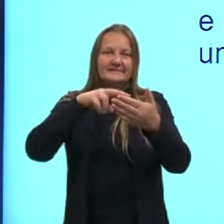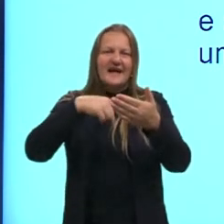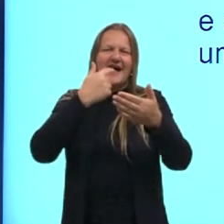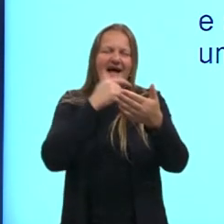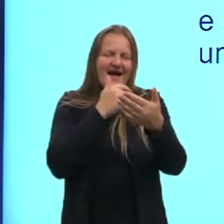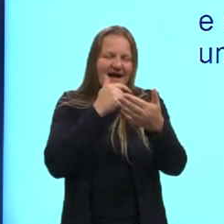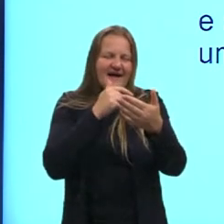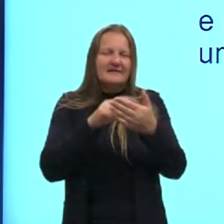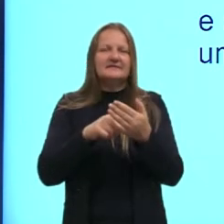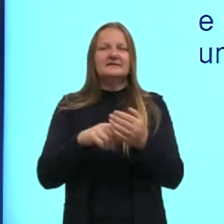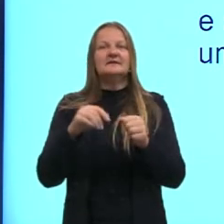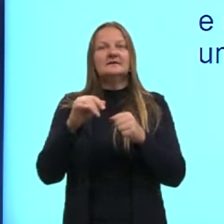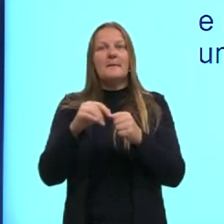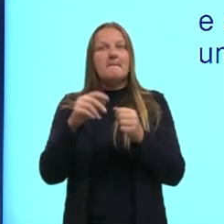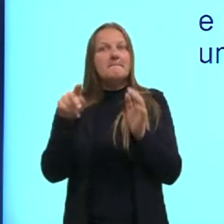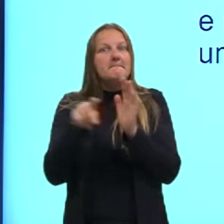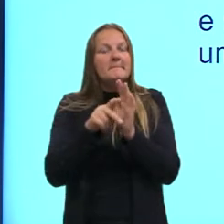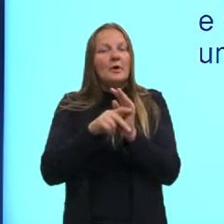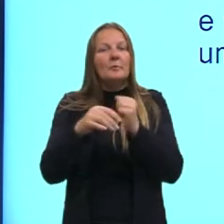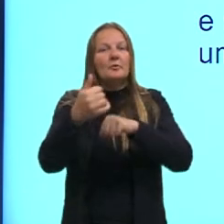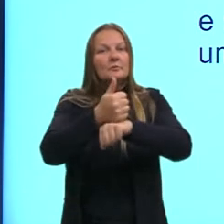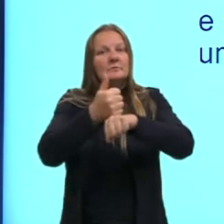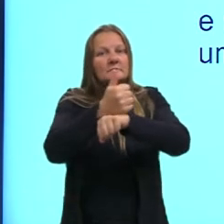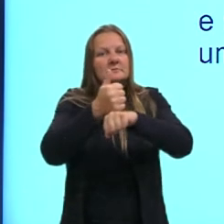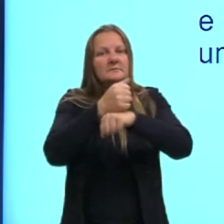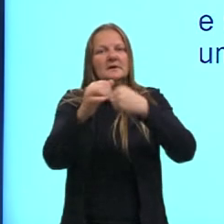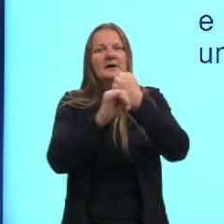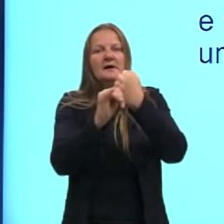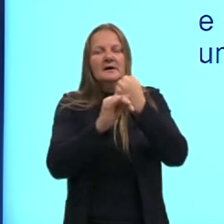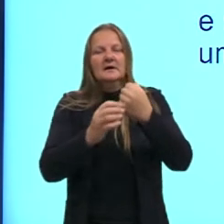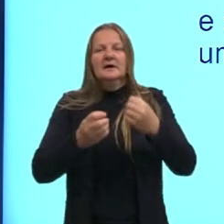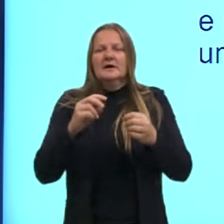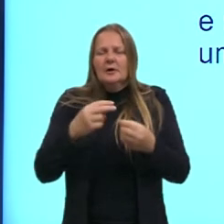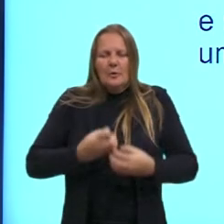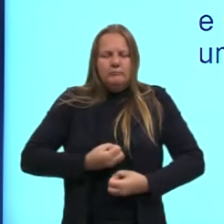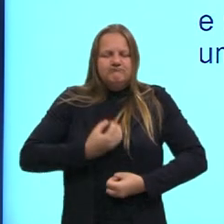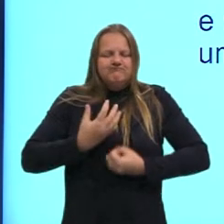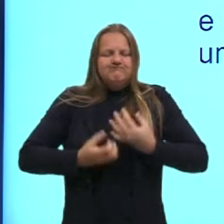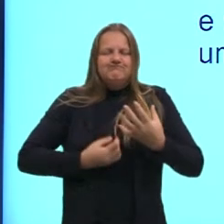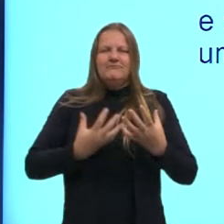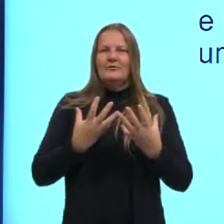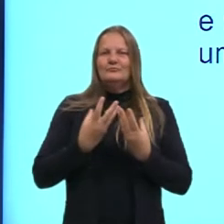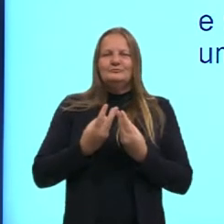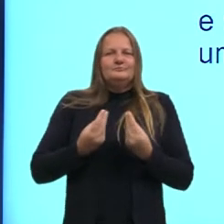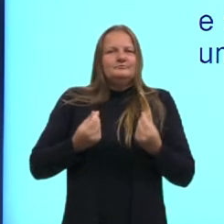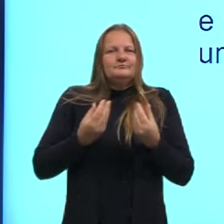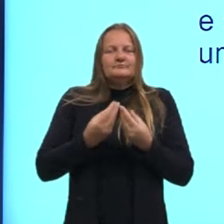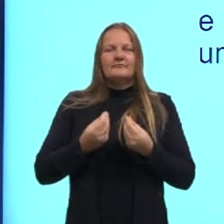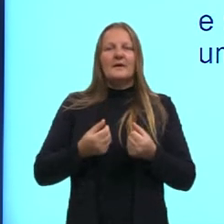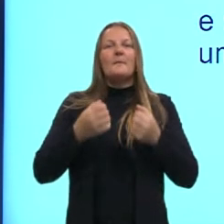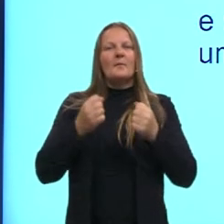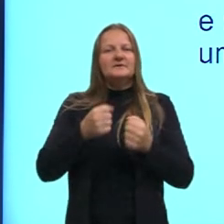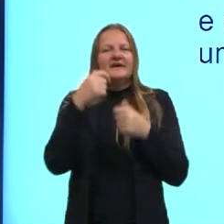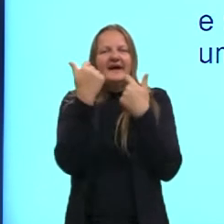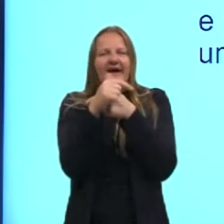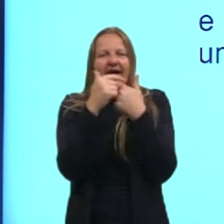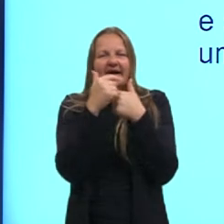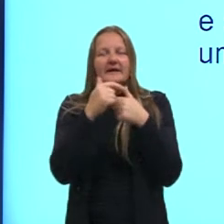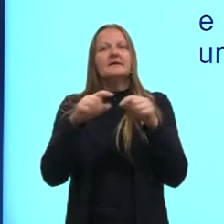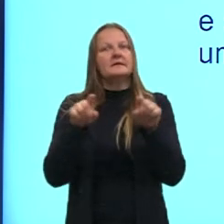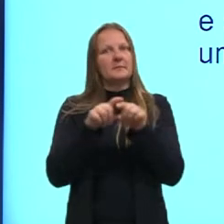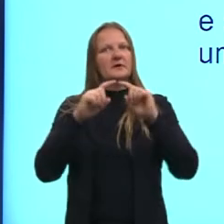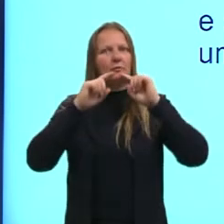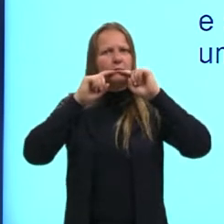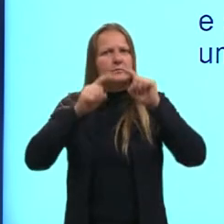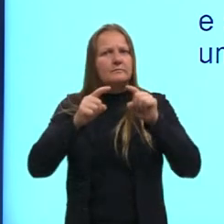das lentes do cronista, o cotidiano é retratado como poesia e sensibilidade. Podem divertir e até fazer críticas,